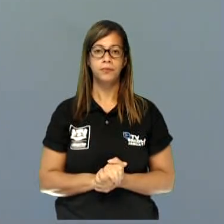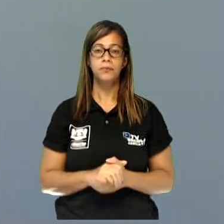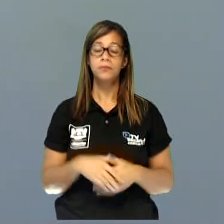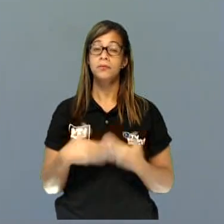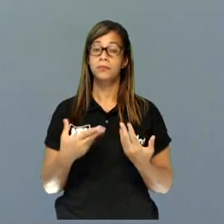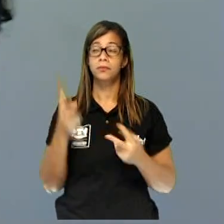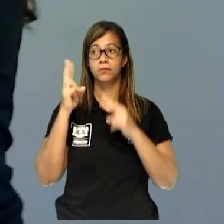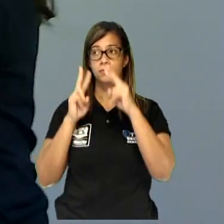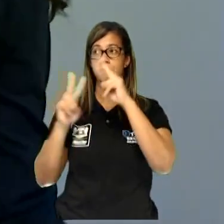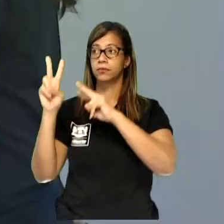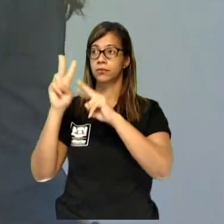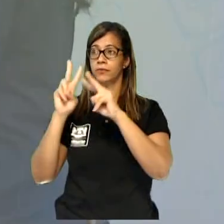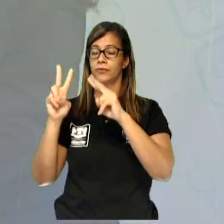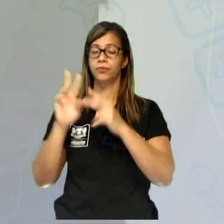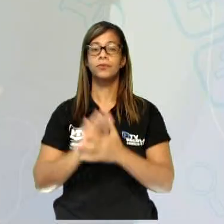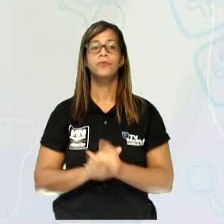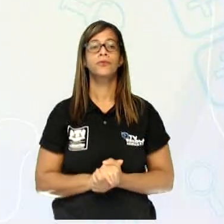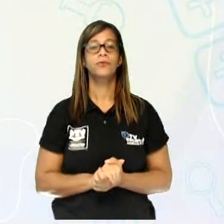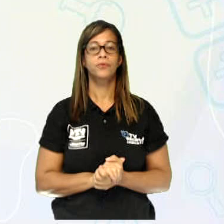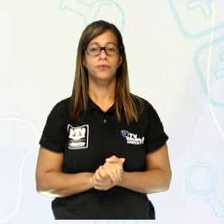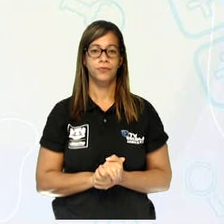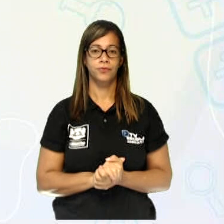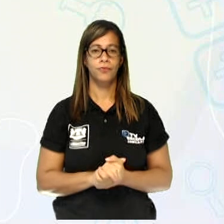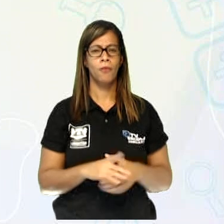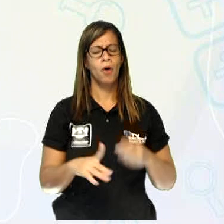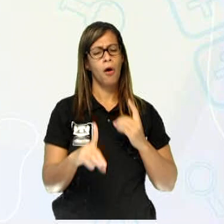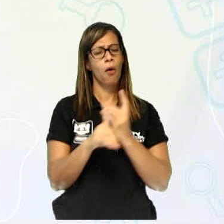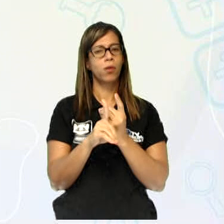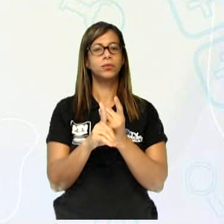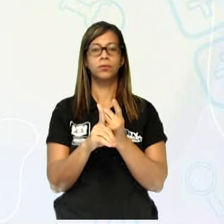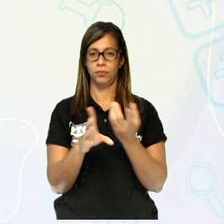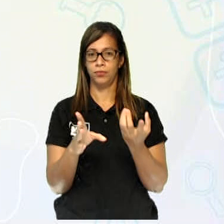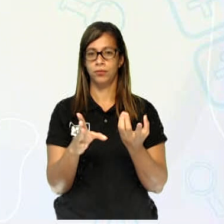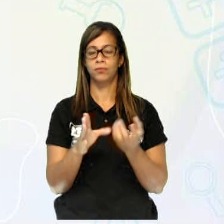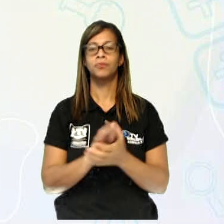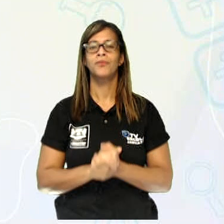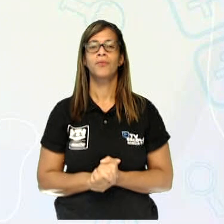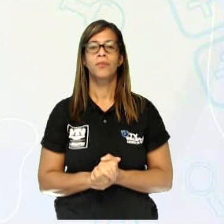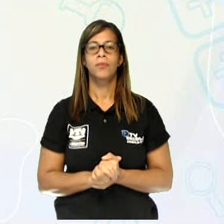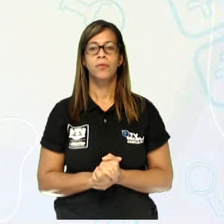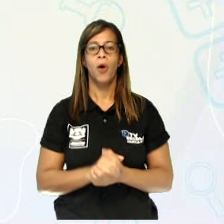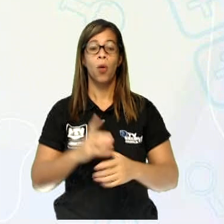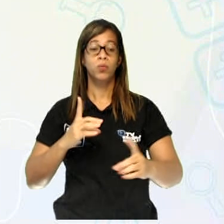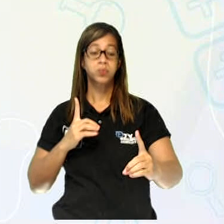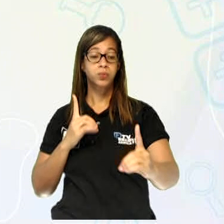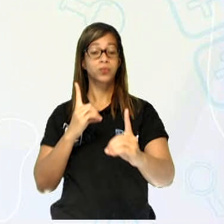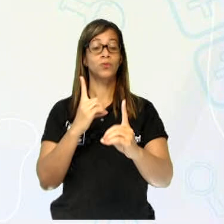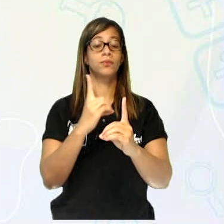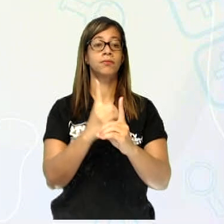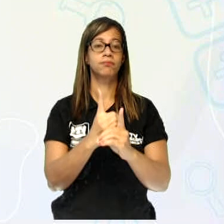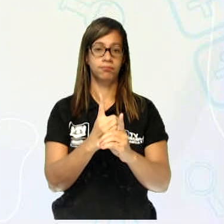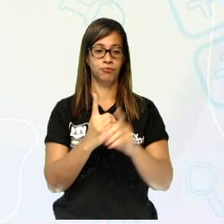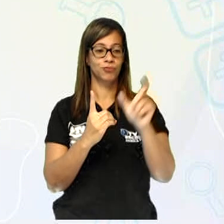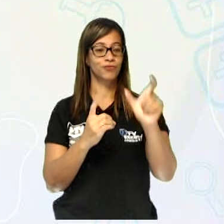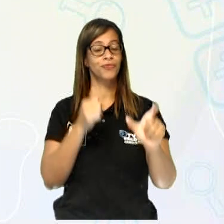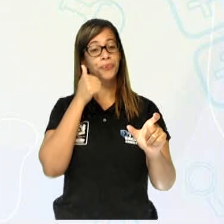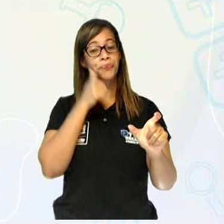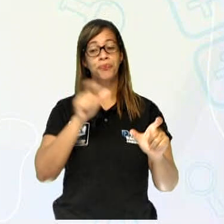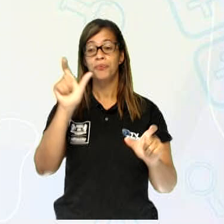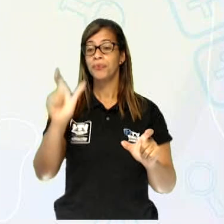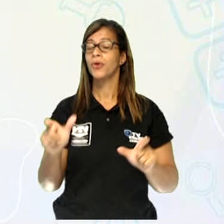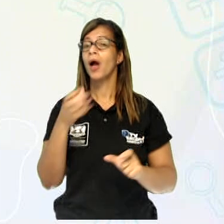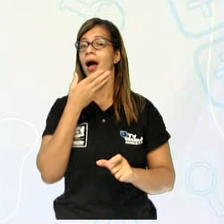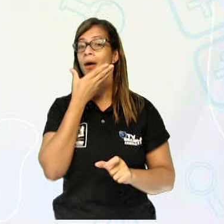Eu trouxe para vocês aqui o encontro muito famoso entre Jane e Tarzan. Essa é uma